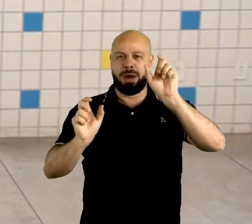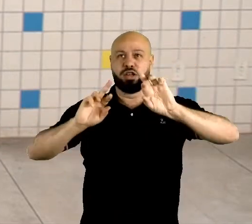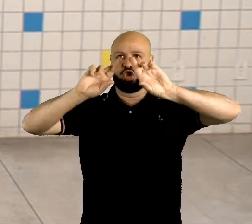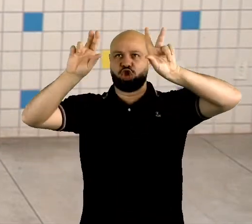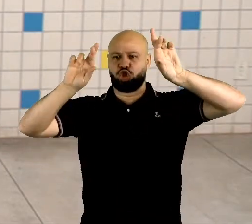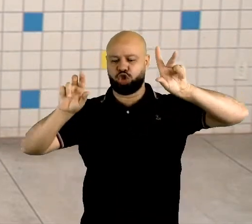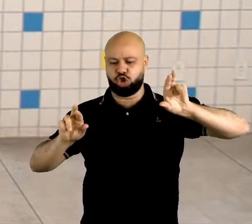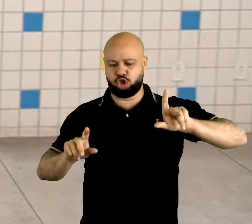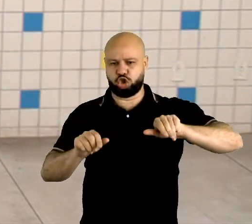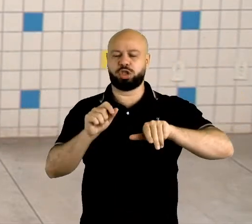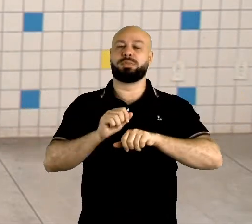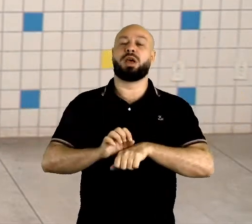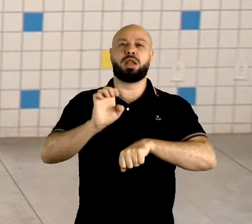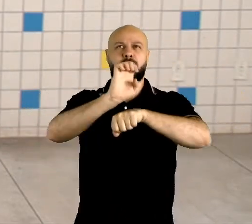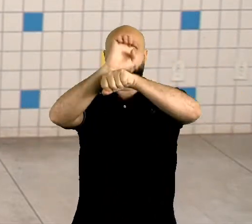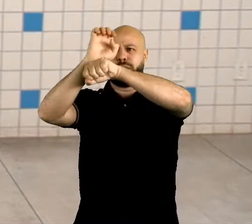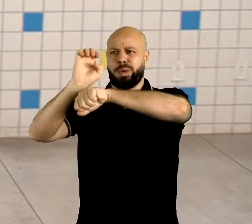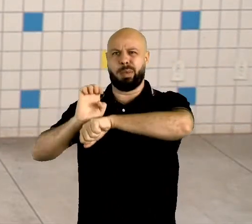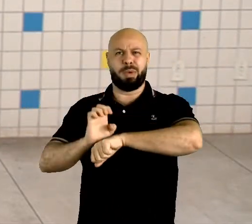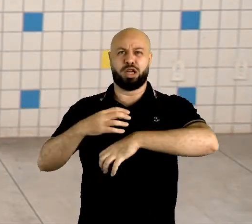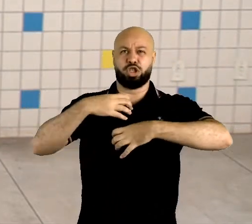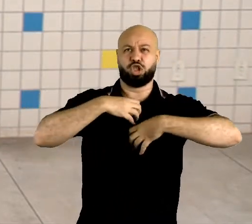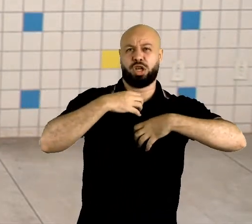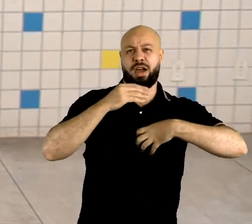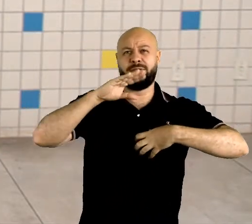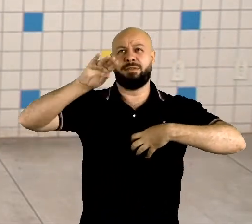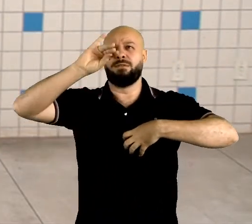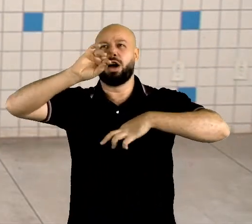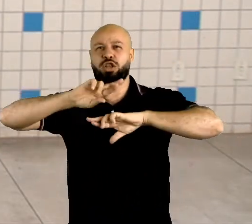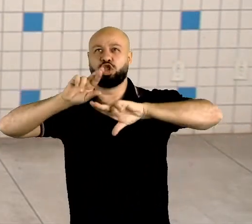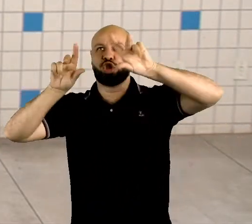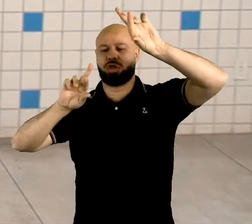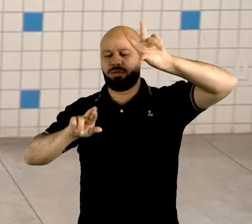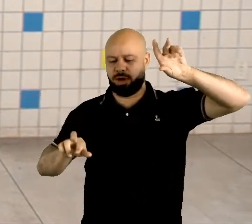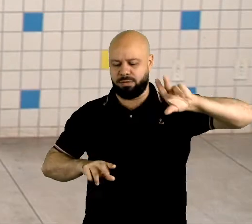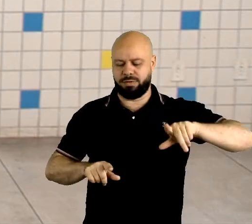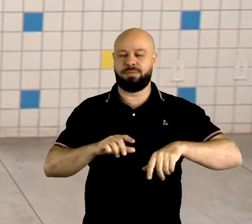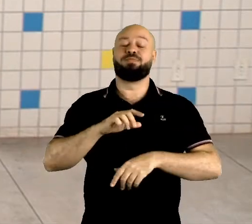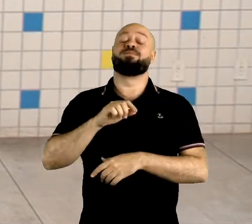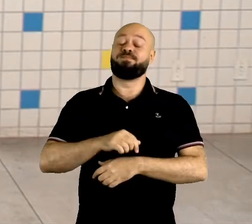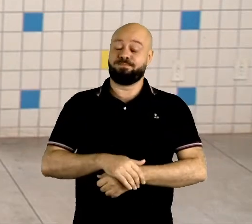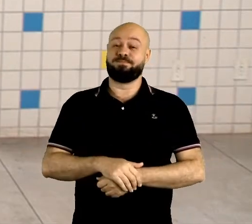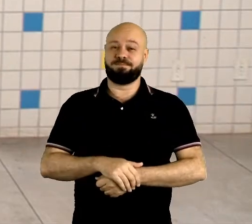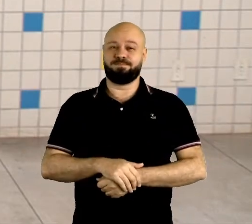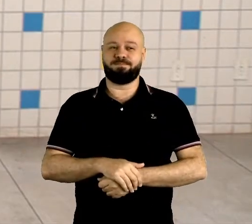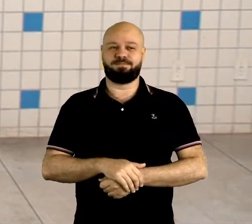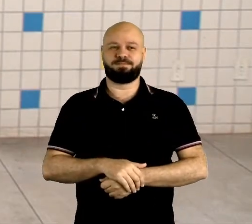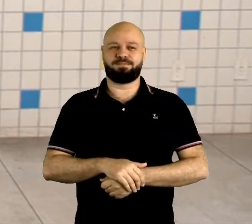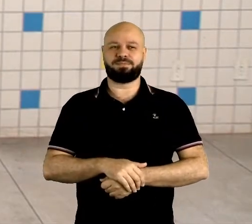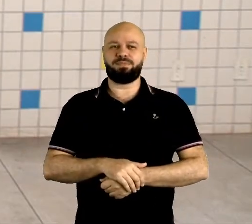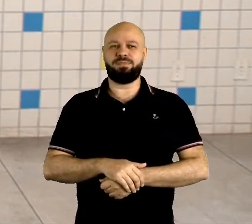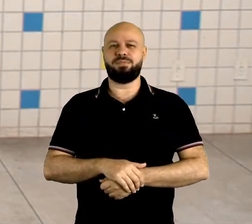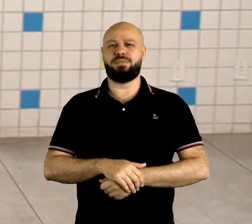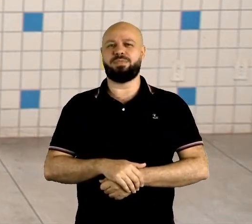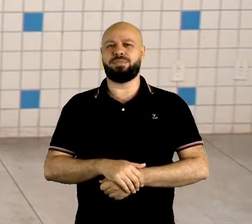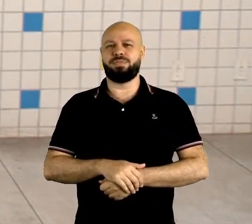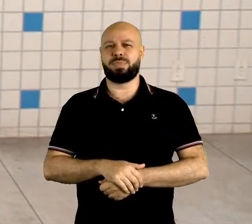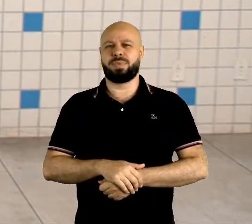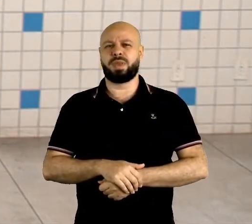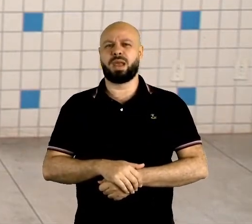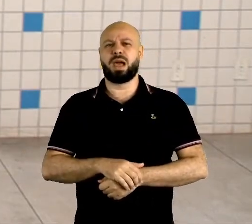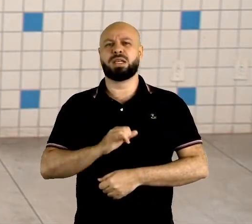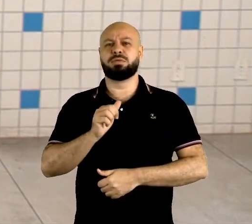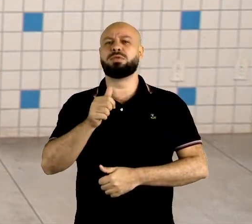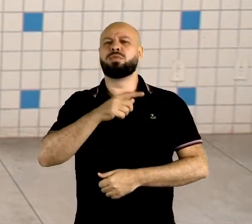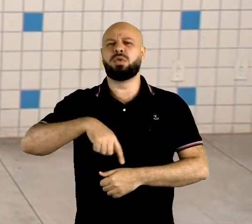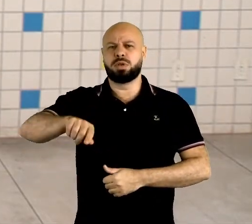um estado, em uma determinada região de uma forma, em outra região é dita de outra forma. Para quem acompanha todas